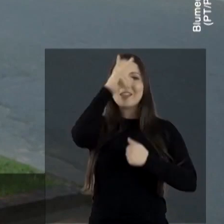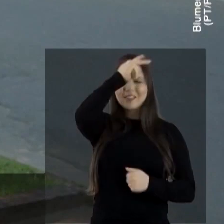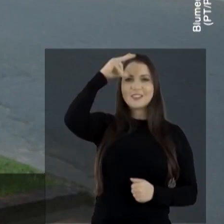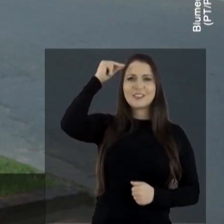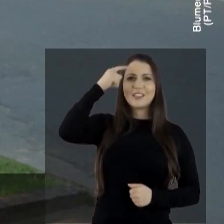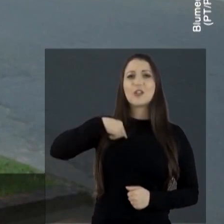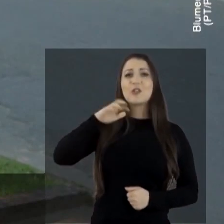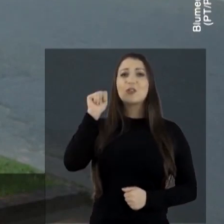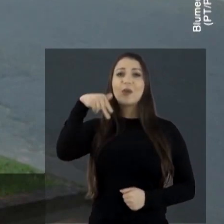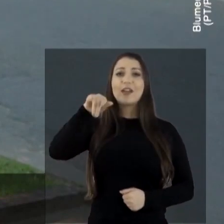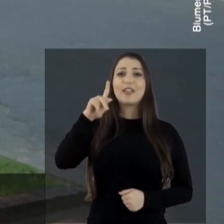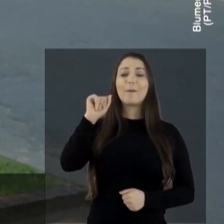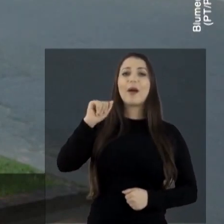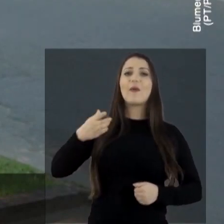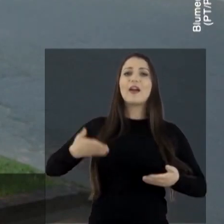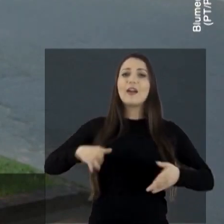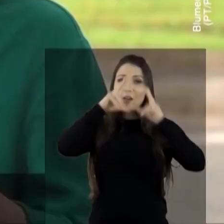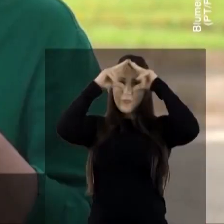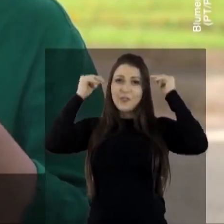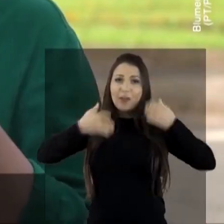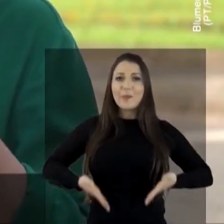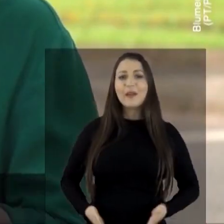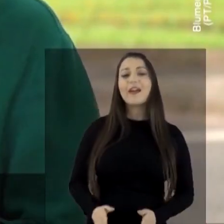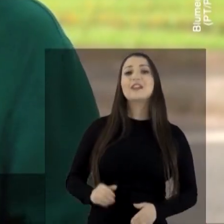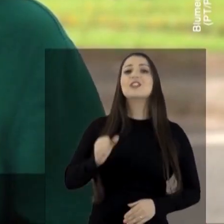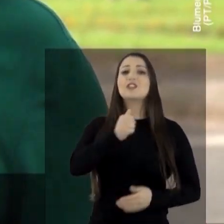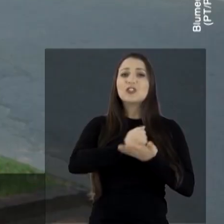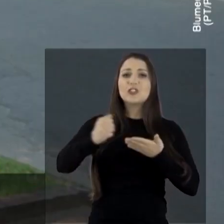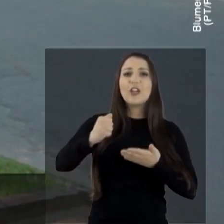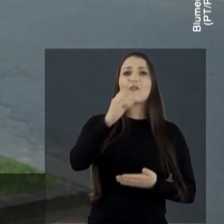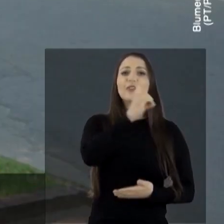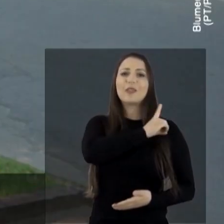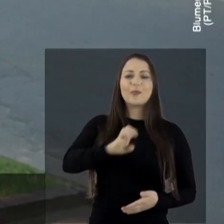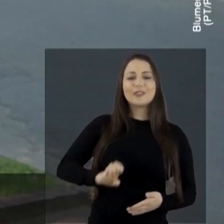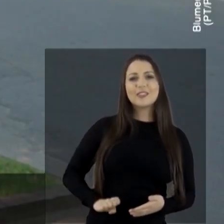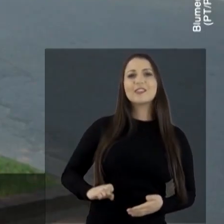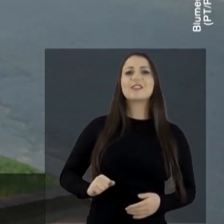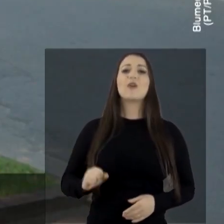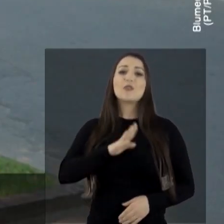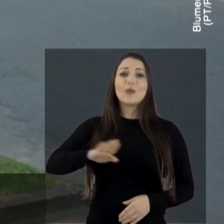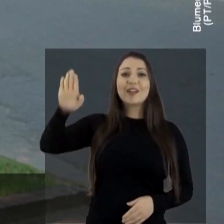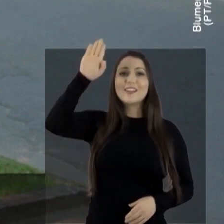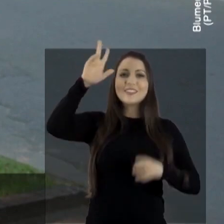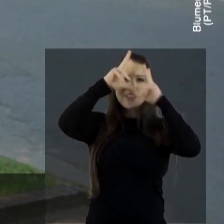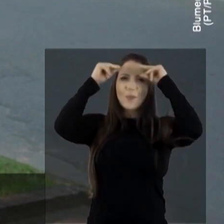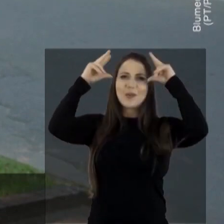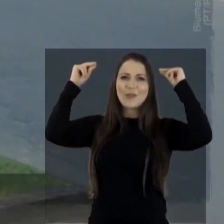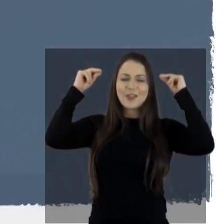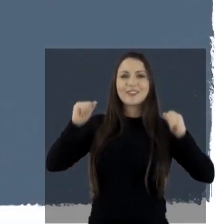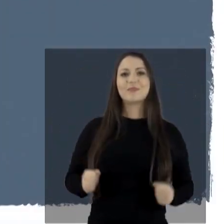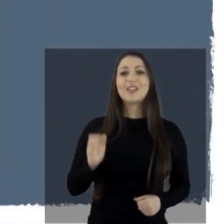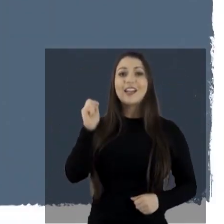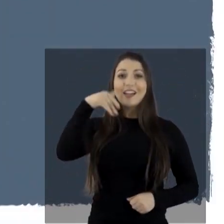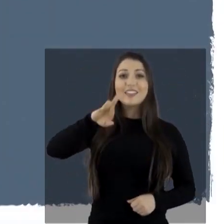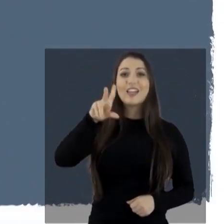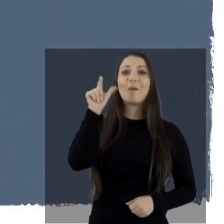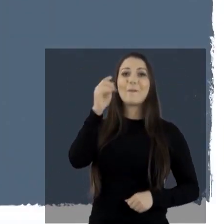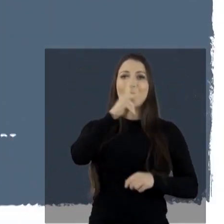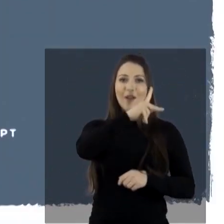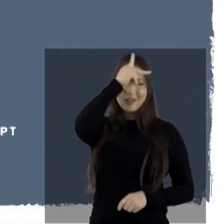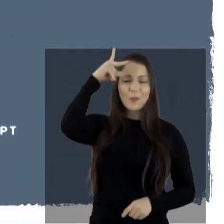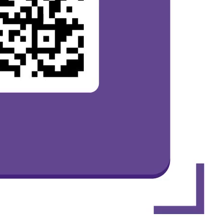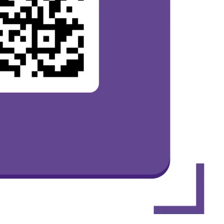-prefeita. Sou Ana Paula Lima, enfermeira obstetra, fui deputada estadual e sou candidata a prefeita de Blumenau. Ana Paula,